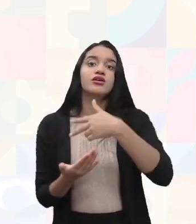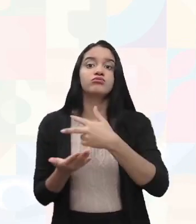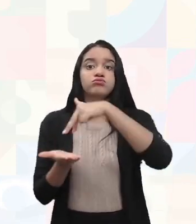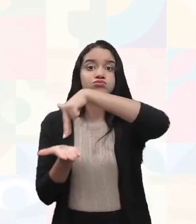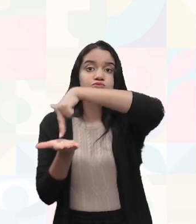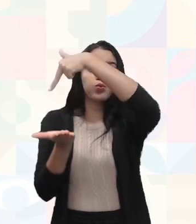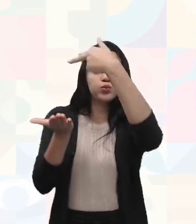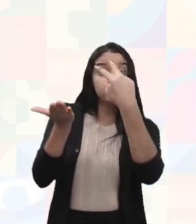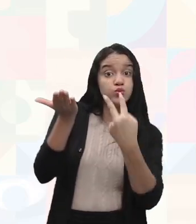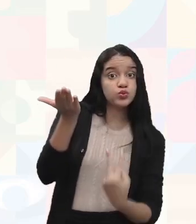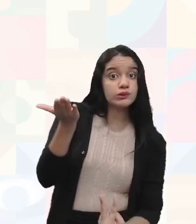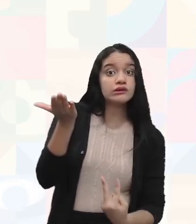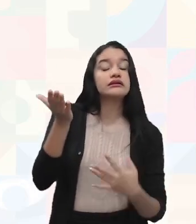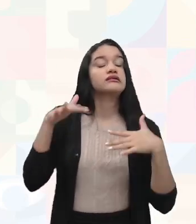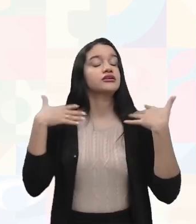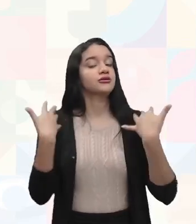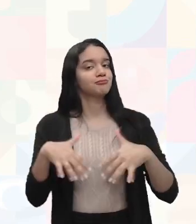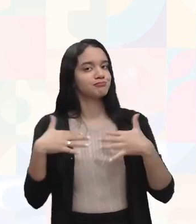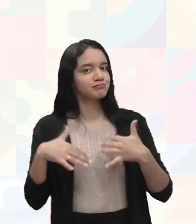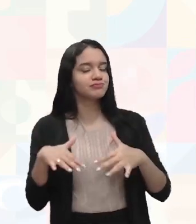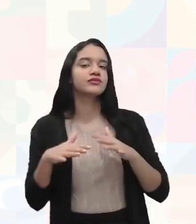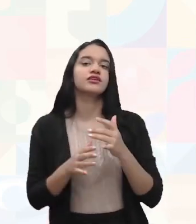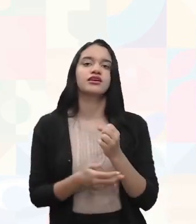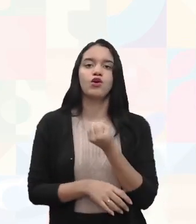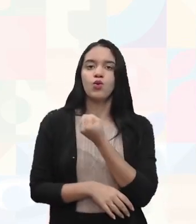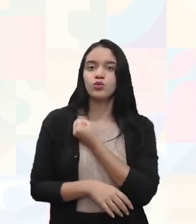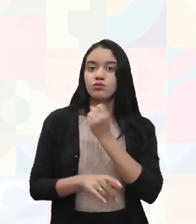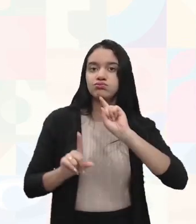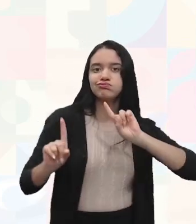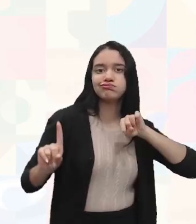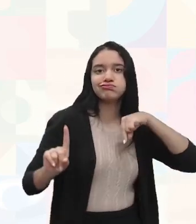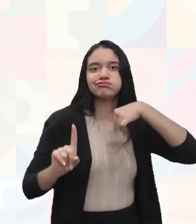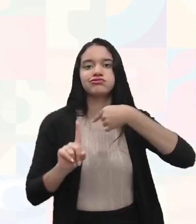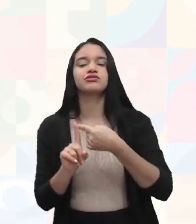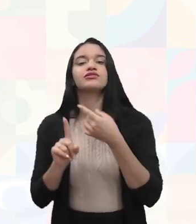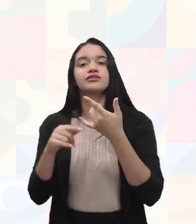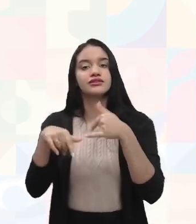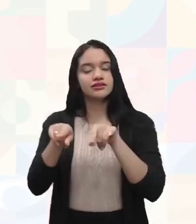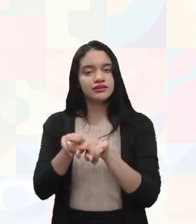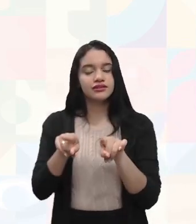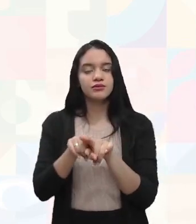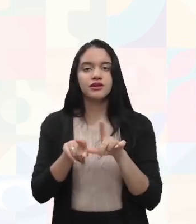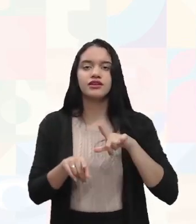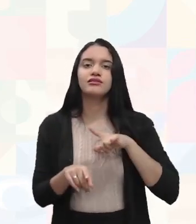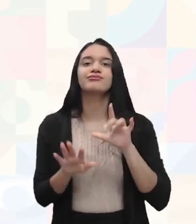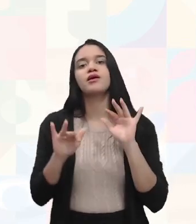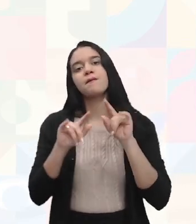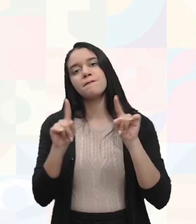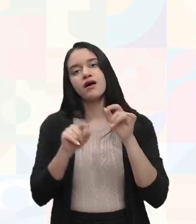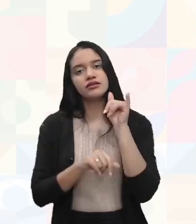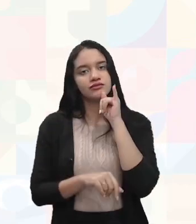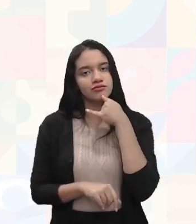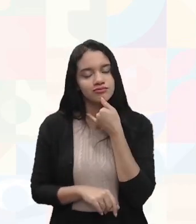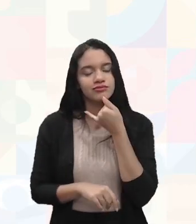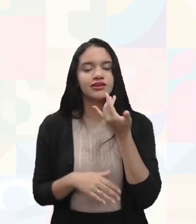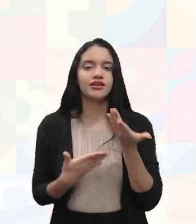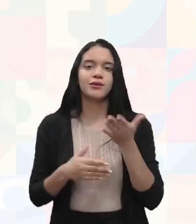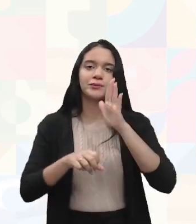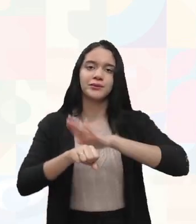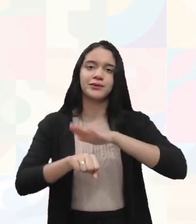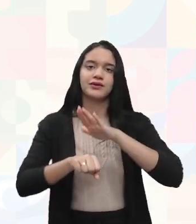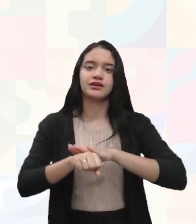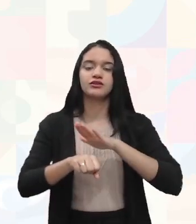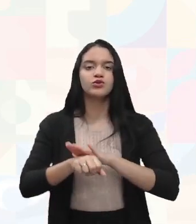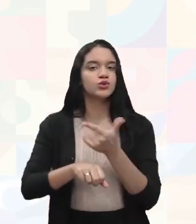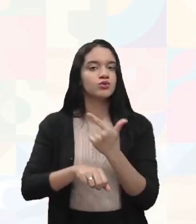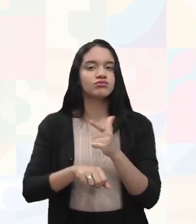queda em altura. Então, é um número bastante elevado, né, que a gente tem, e infelizmente é uma situação que ela